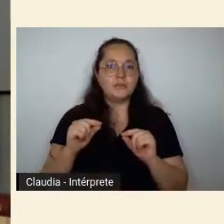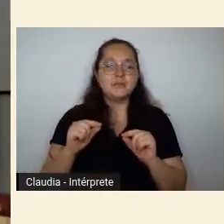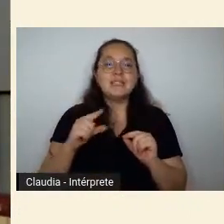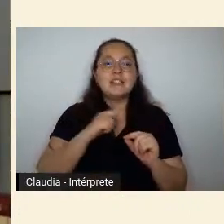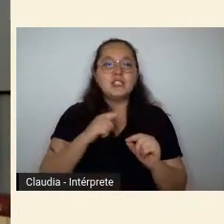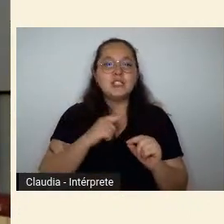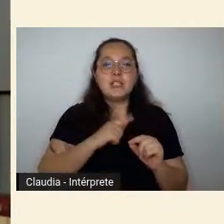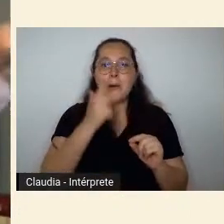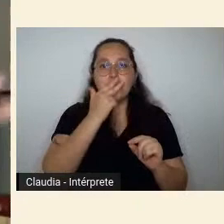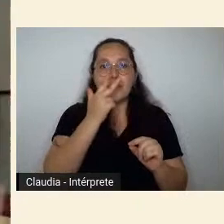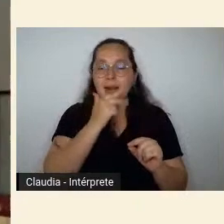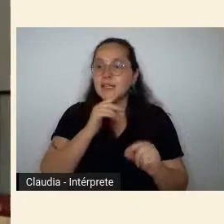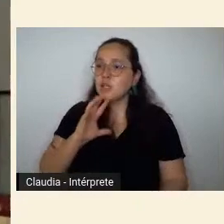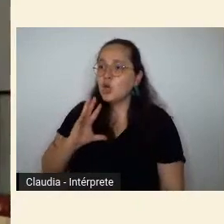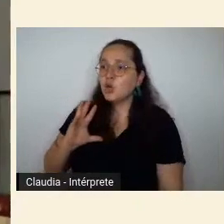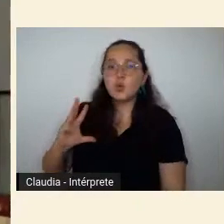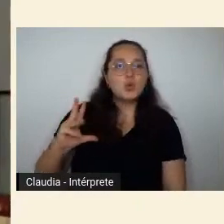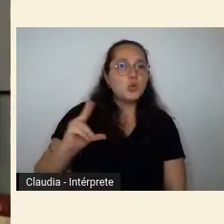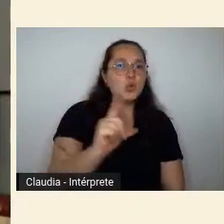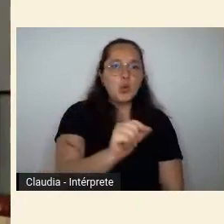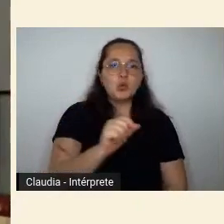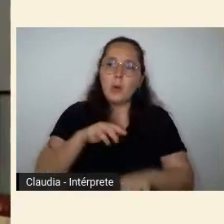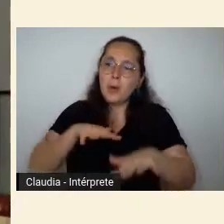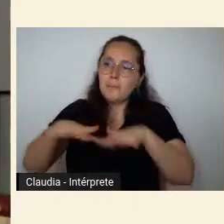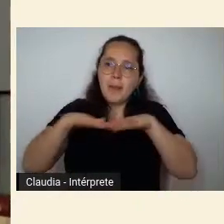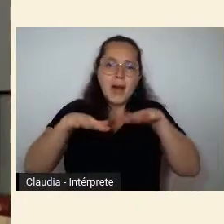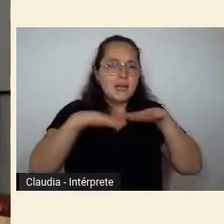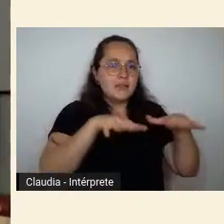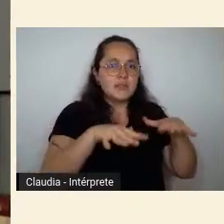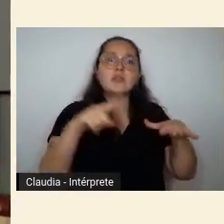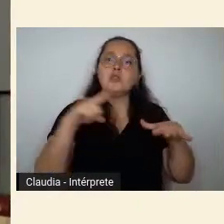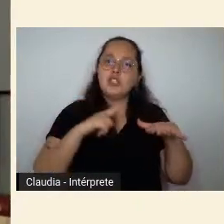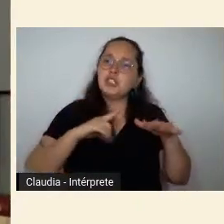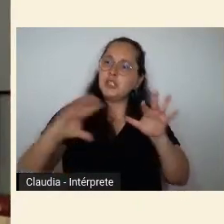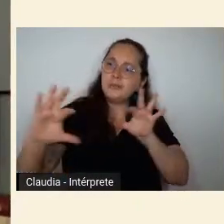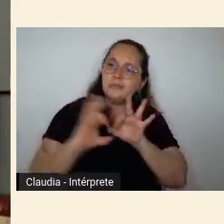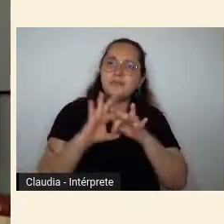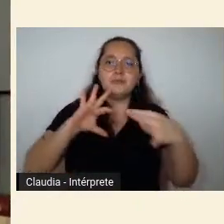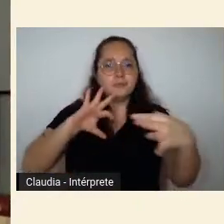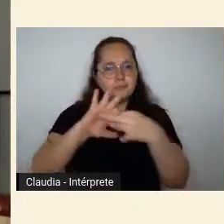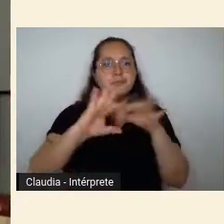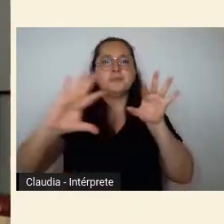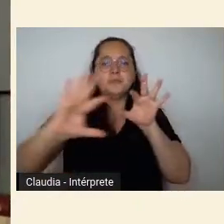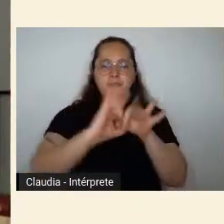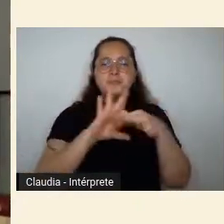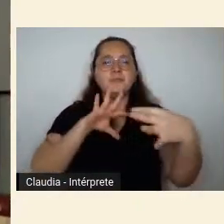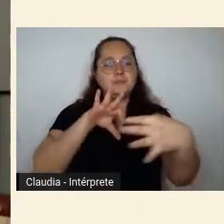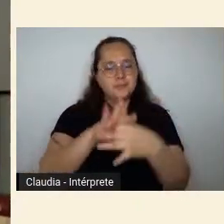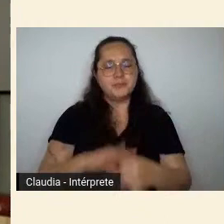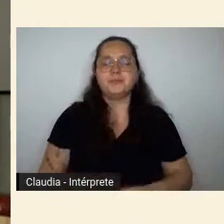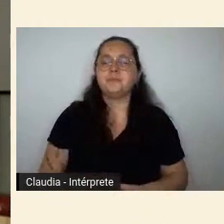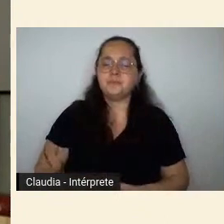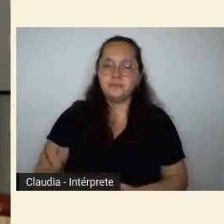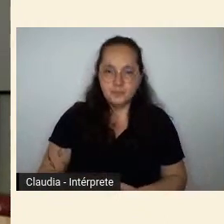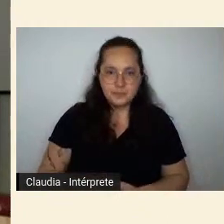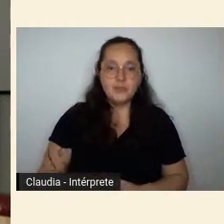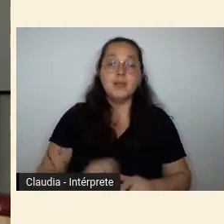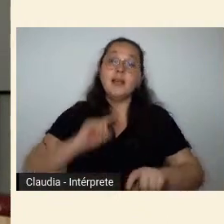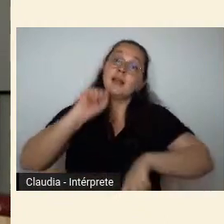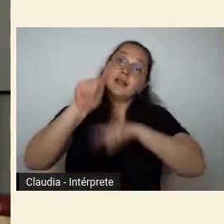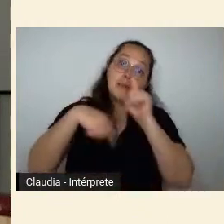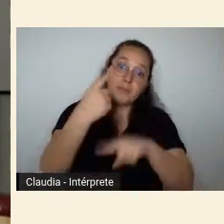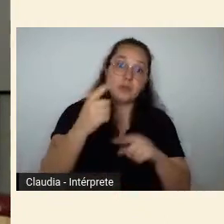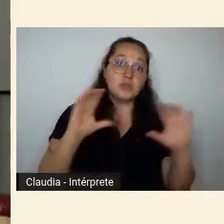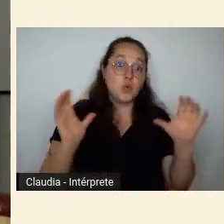estética entre todas as manifestações espalhadas pelo país ainda na expansão desse raio de ação do grupo de 22 é em